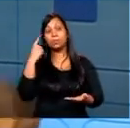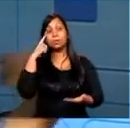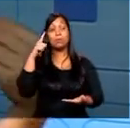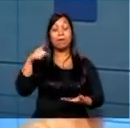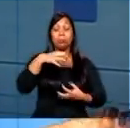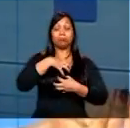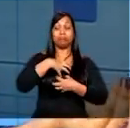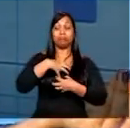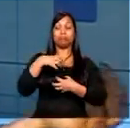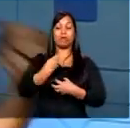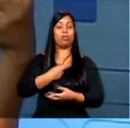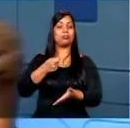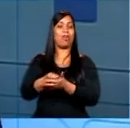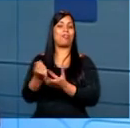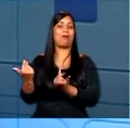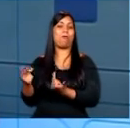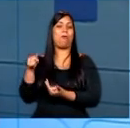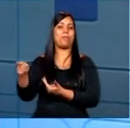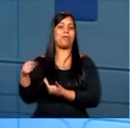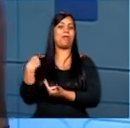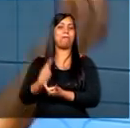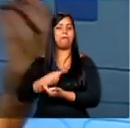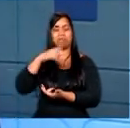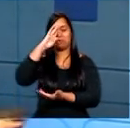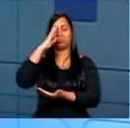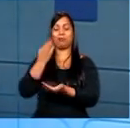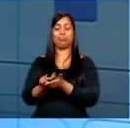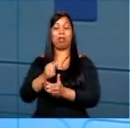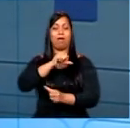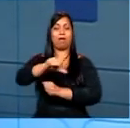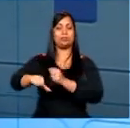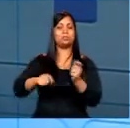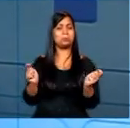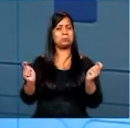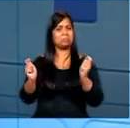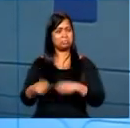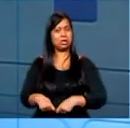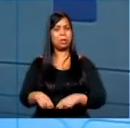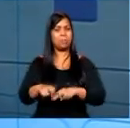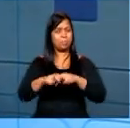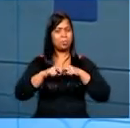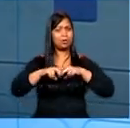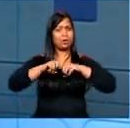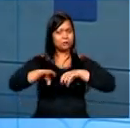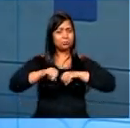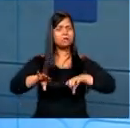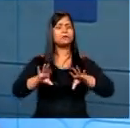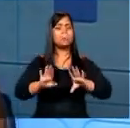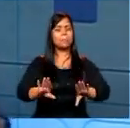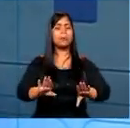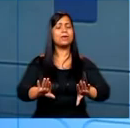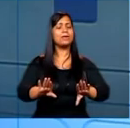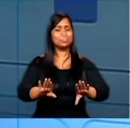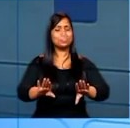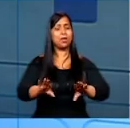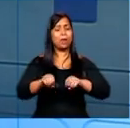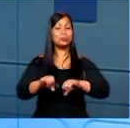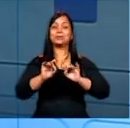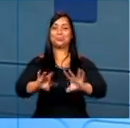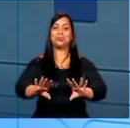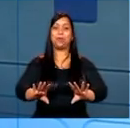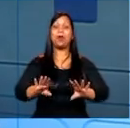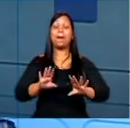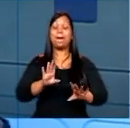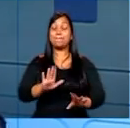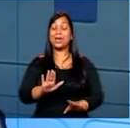espírito da nossa luta, de acreditar que a transformação pode vir sim pela educação e talvez só pela educação,